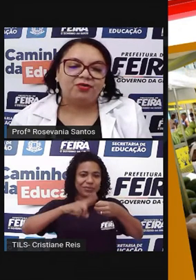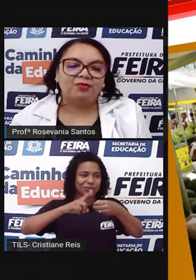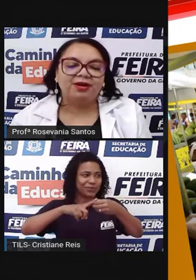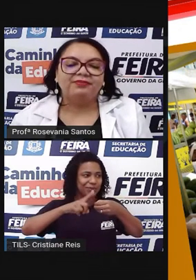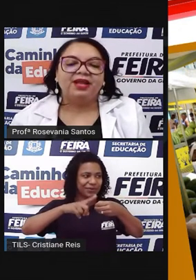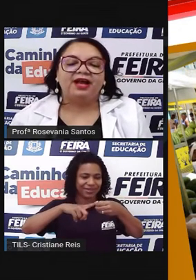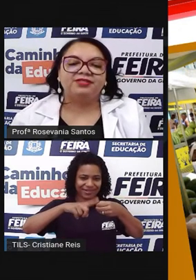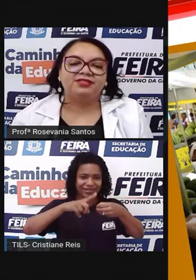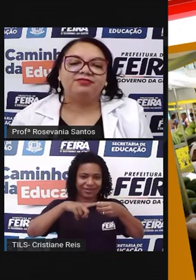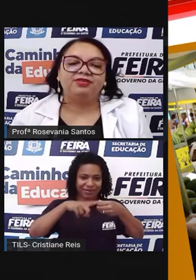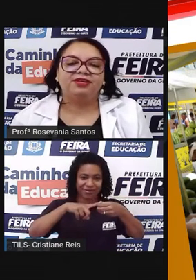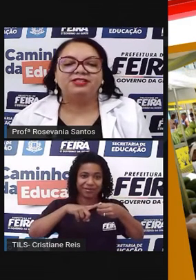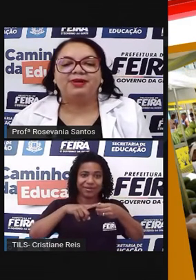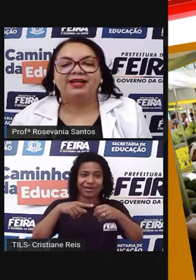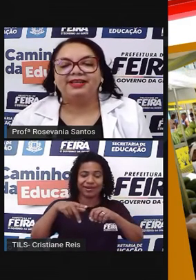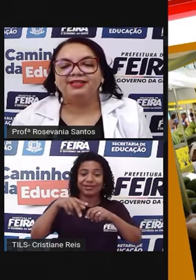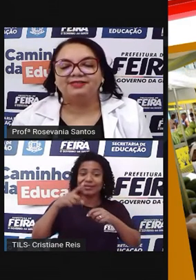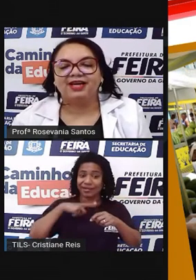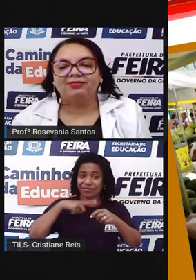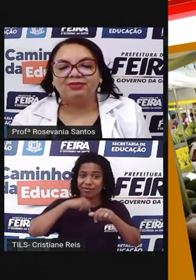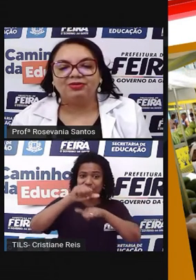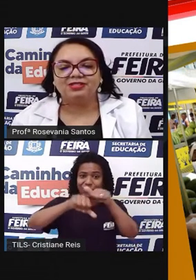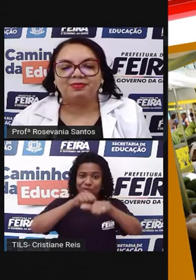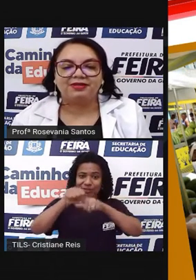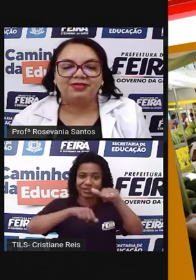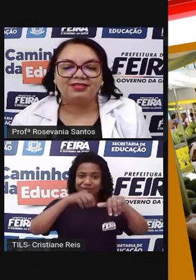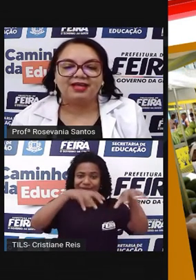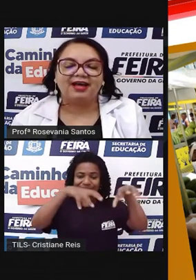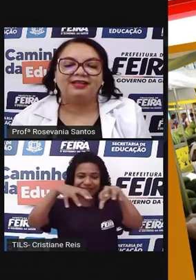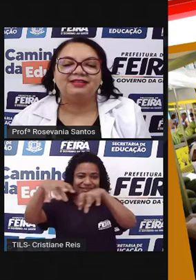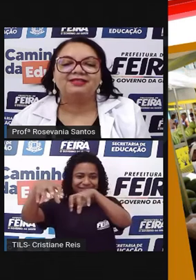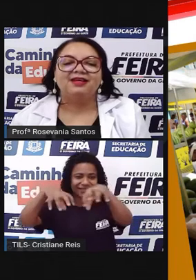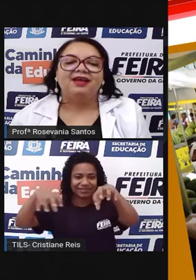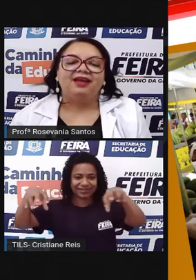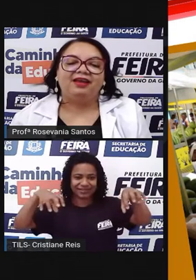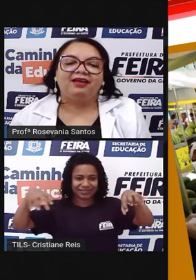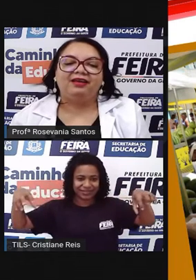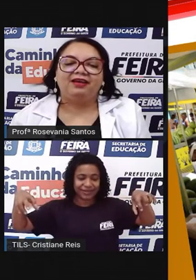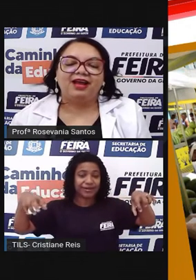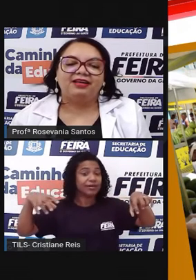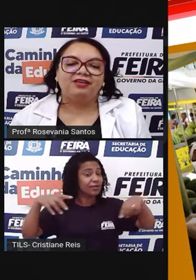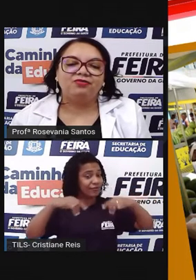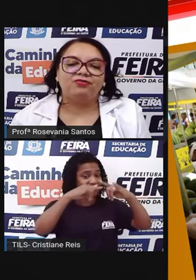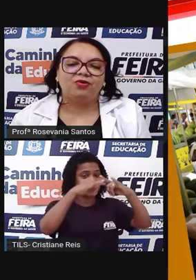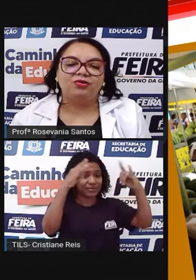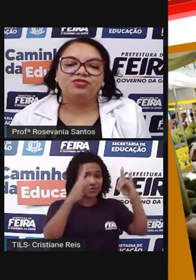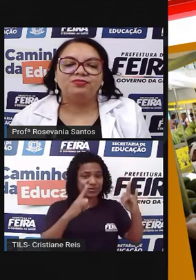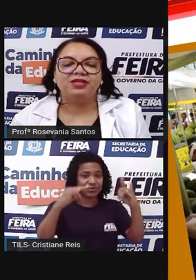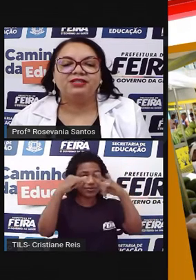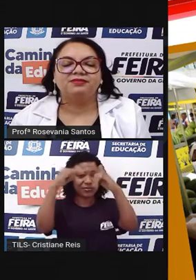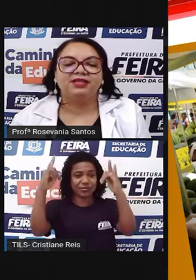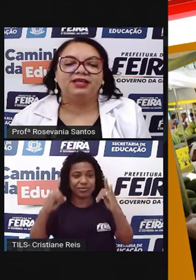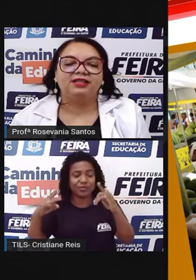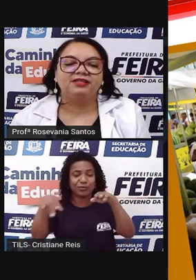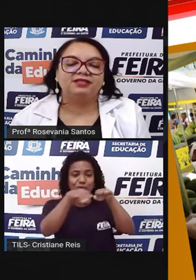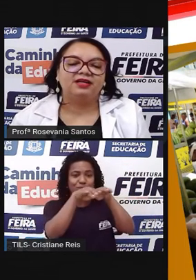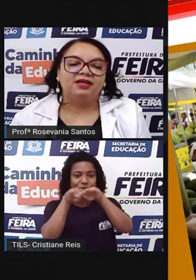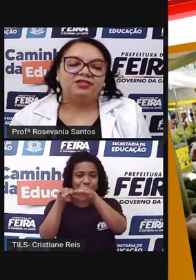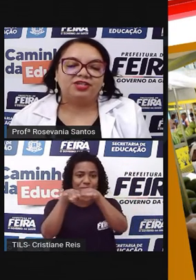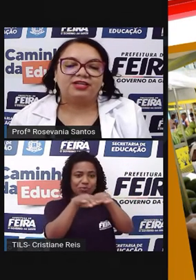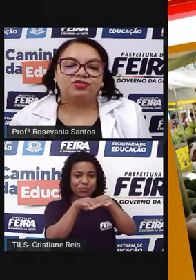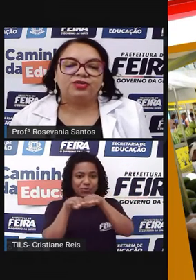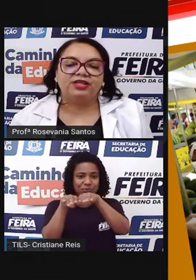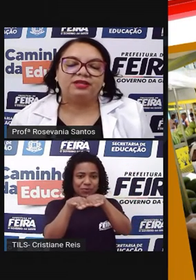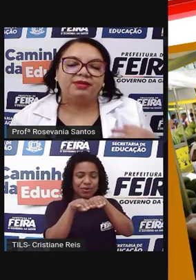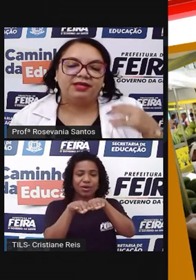reforma. Aí vocês estão vendo que as barraquinhas ficaram todas padronizadas. Aqui o forte mesmo, né? Dessa